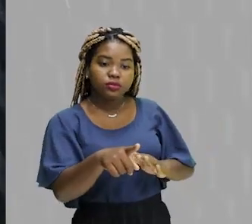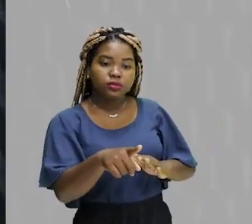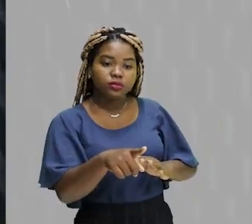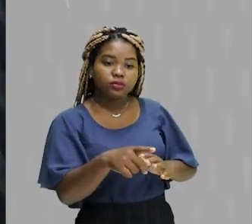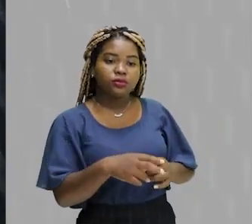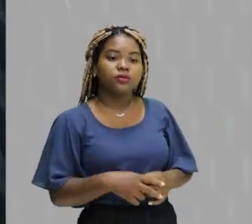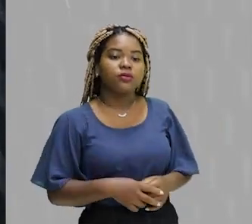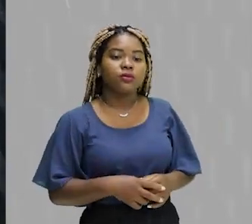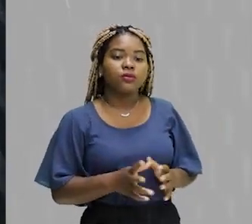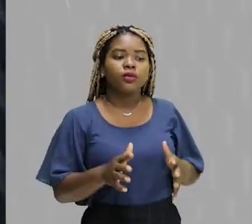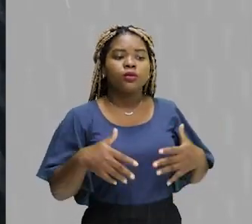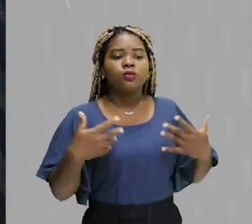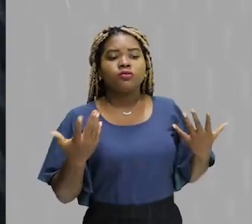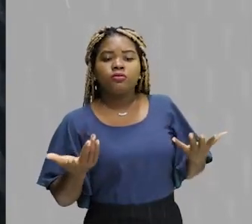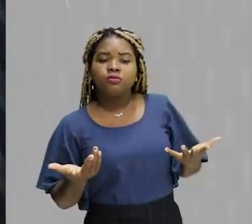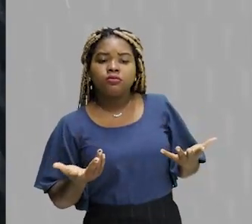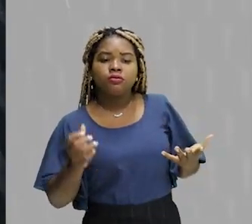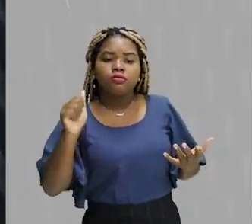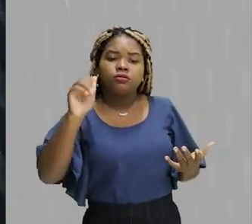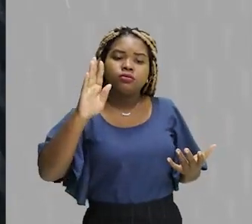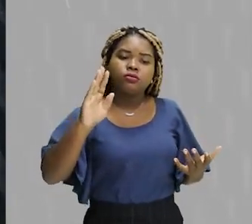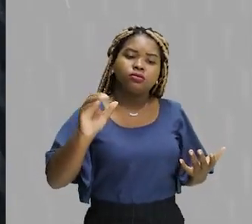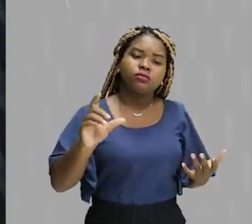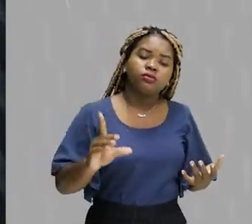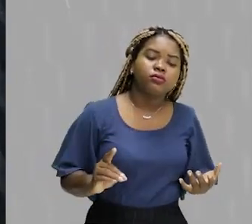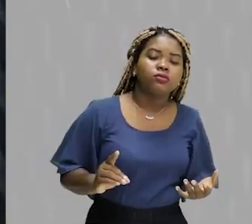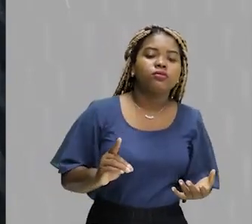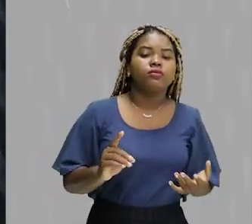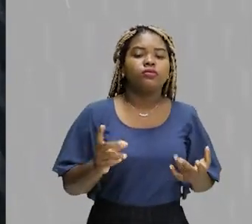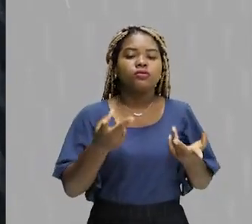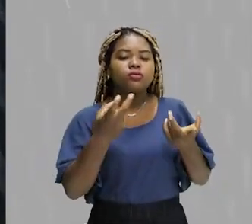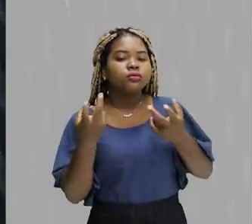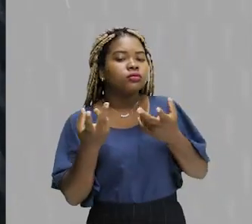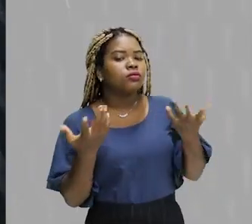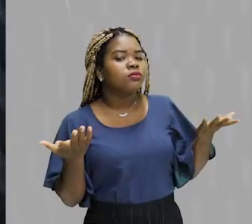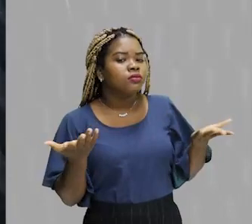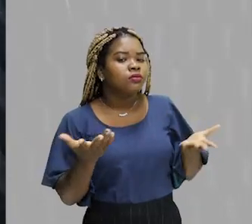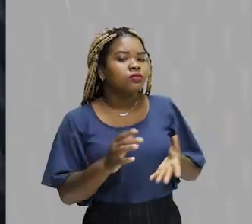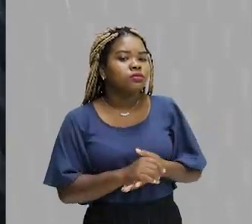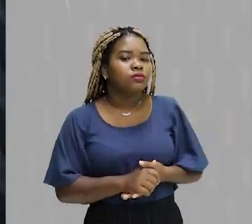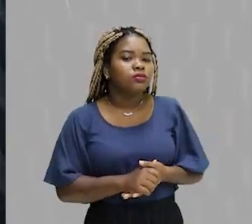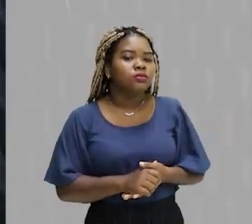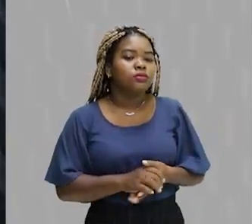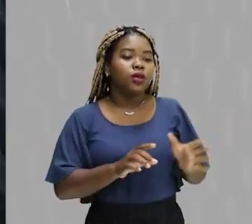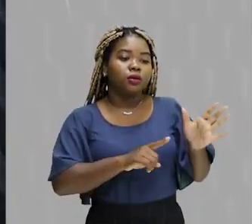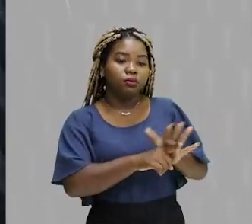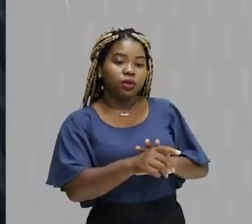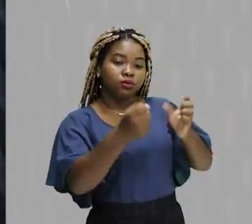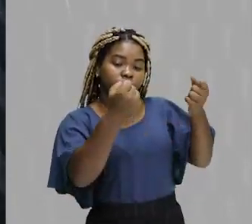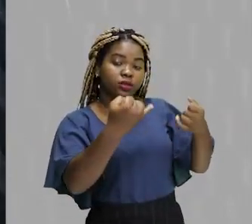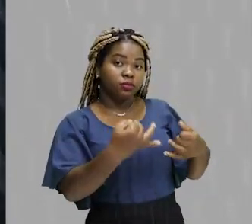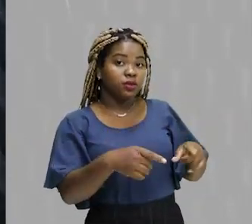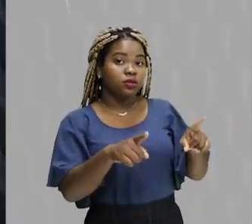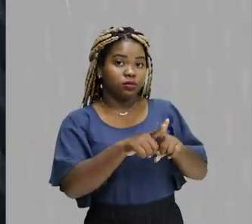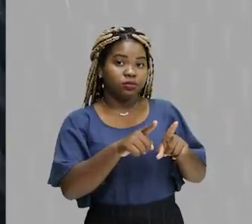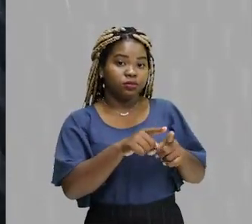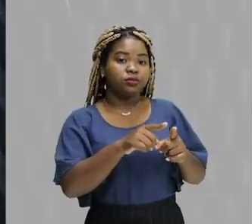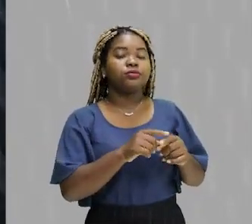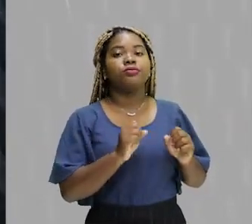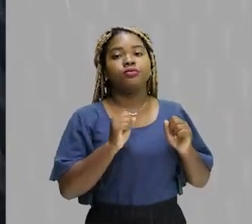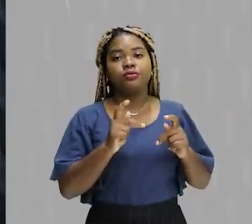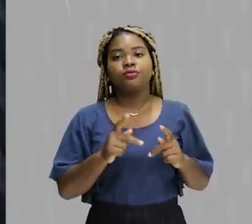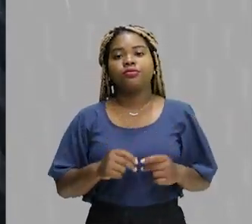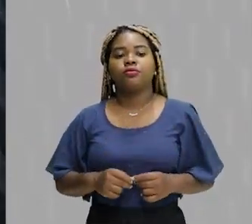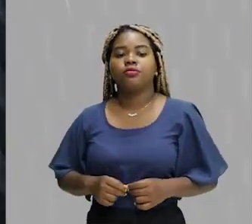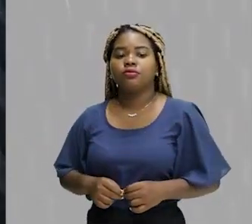vê para que local, para que lugar, para que ambiente a questão ou comando está nos direcionando dentro da questão. Então,